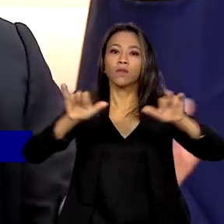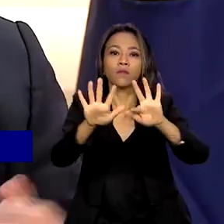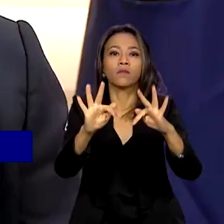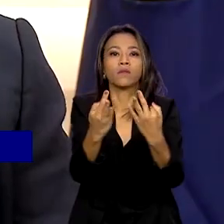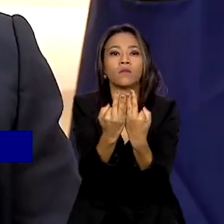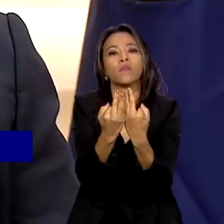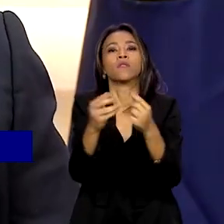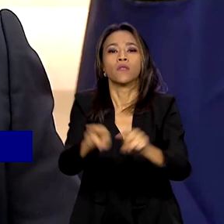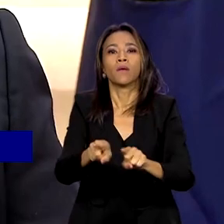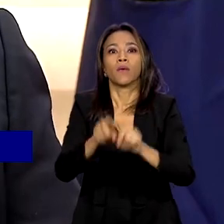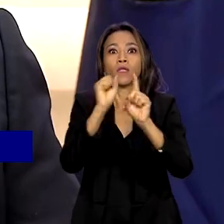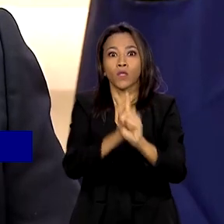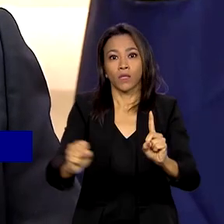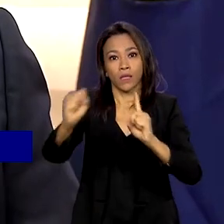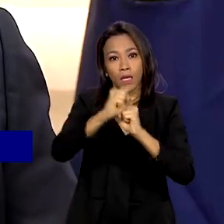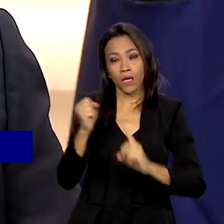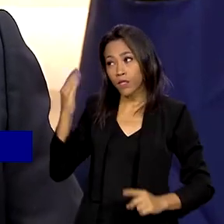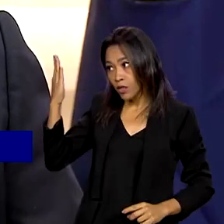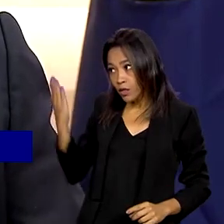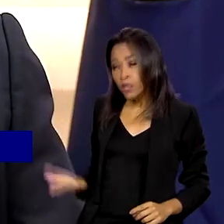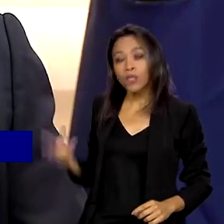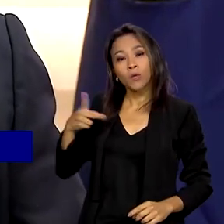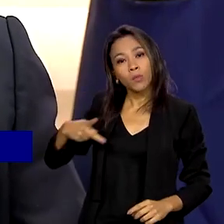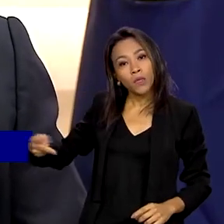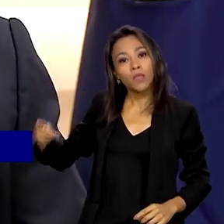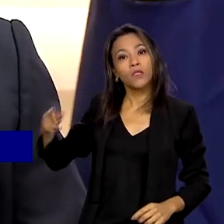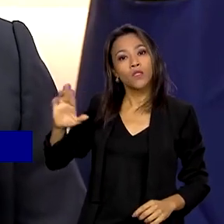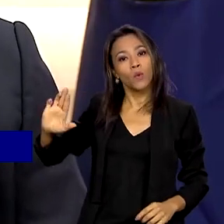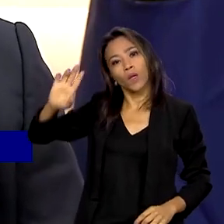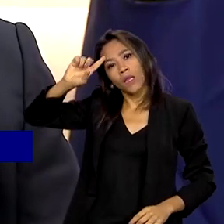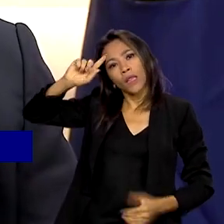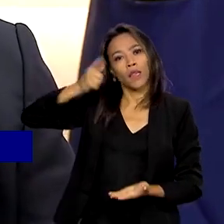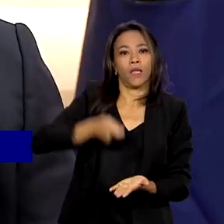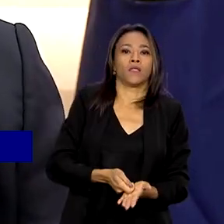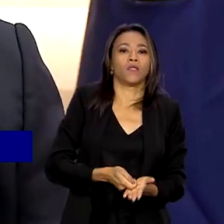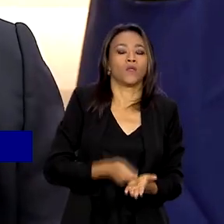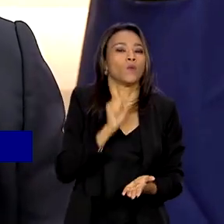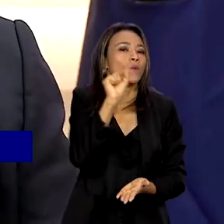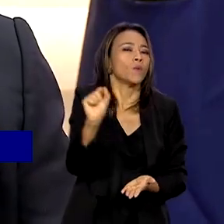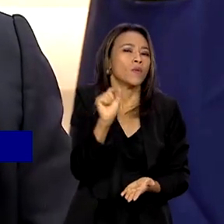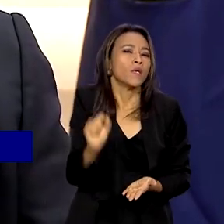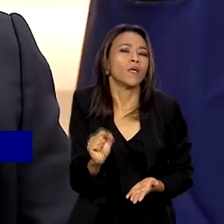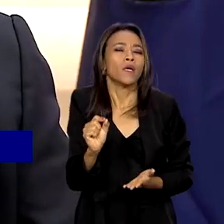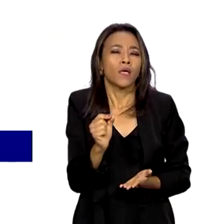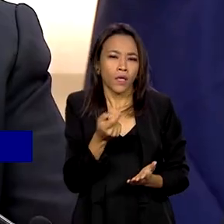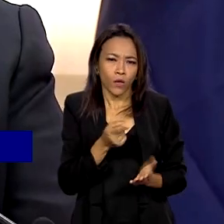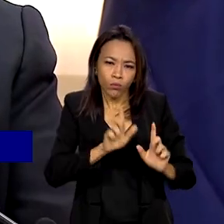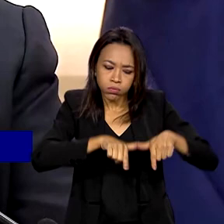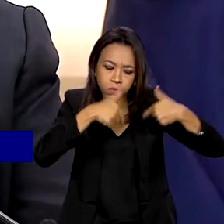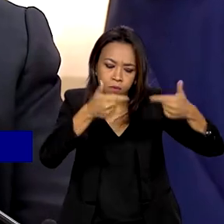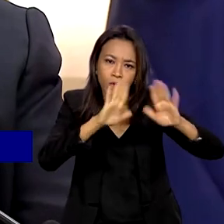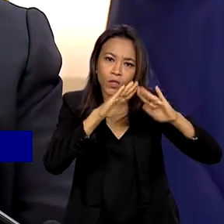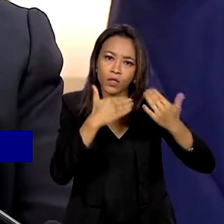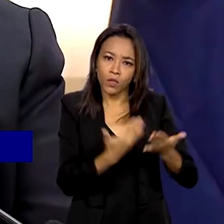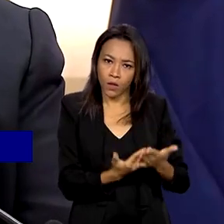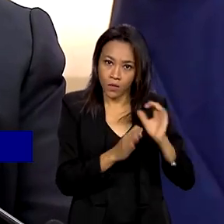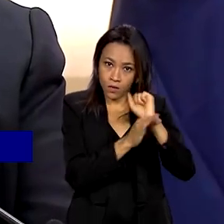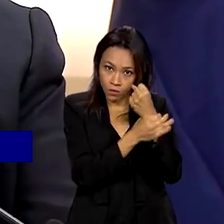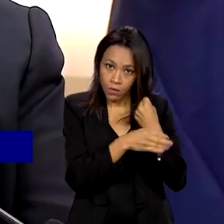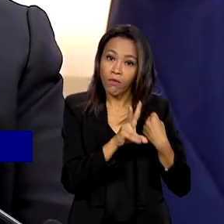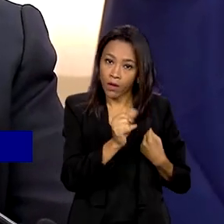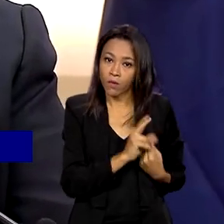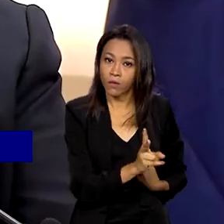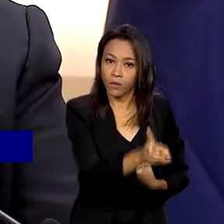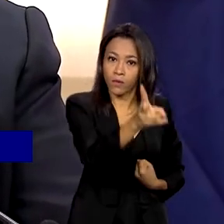sociedade, que o presidente Lula decidiu que a Operação Escola Segura vai continuar. Eu diria que é uma atitude